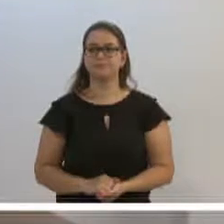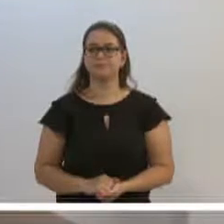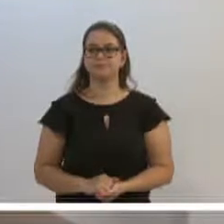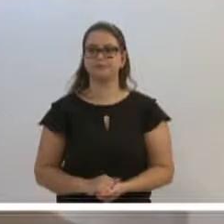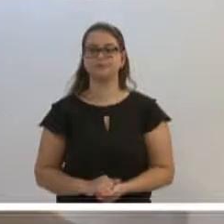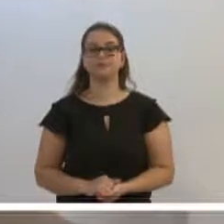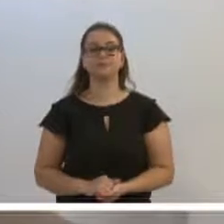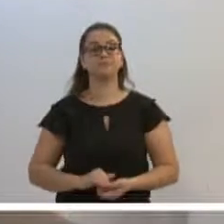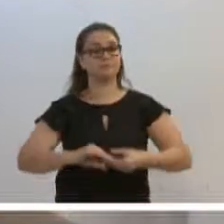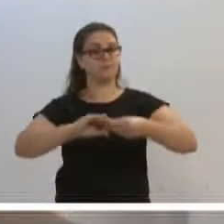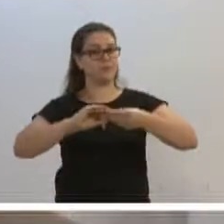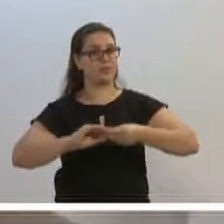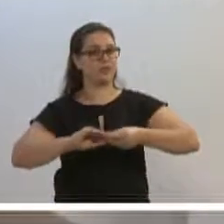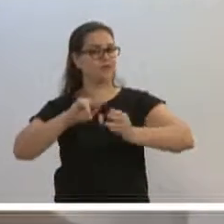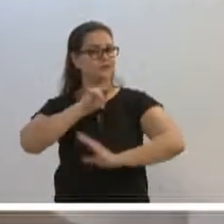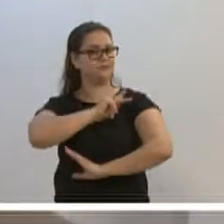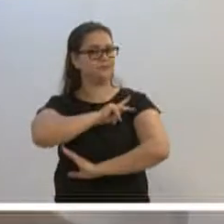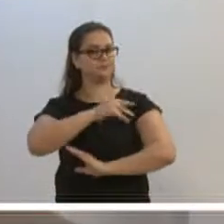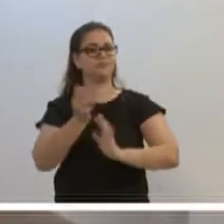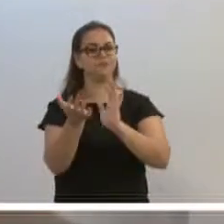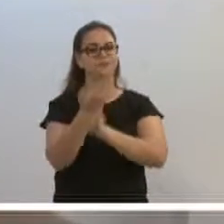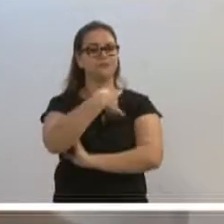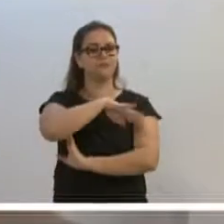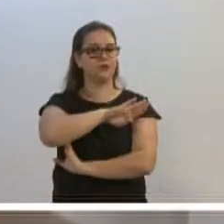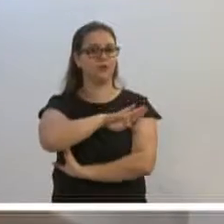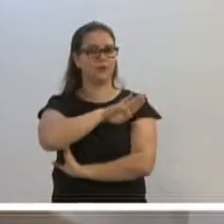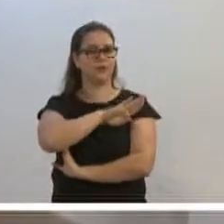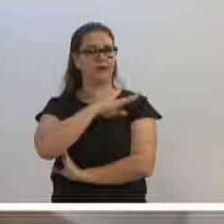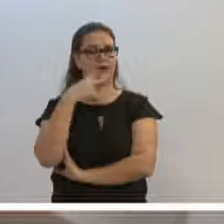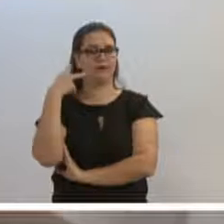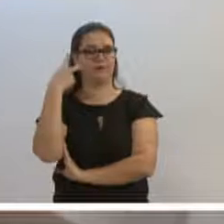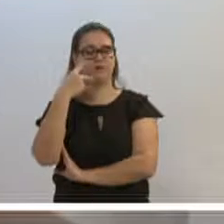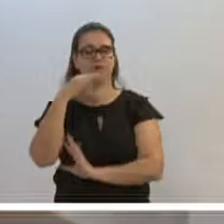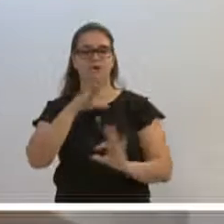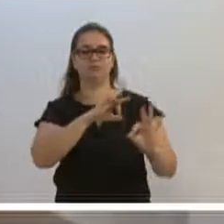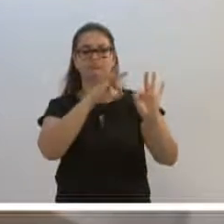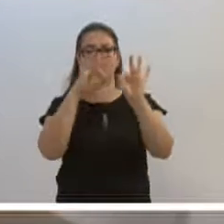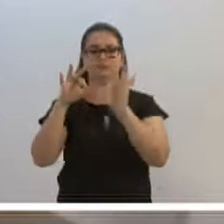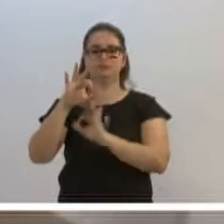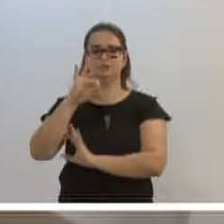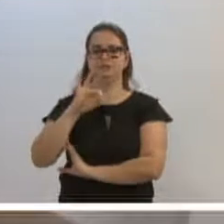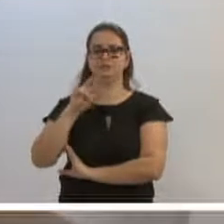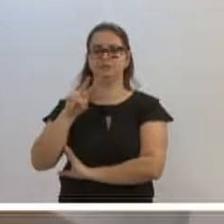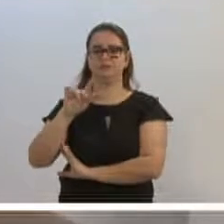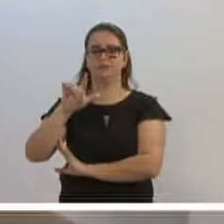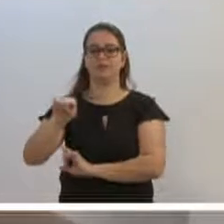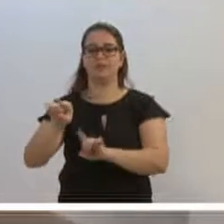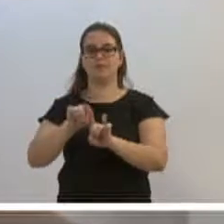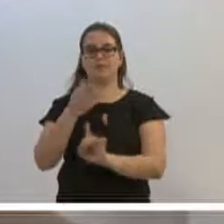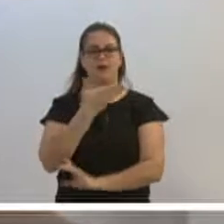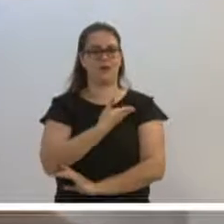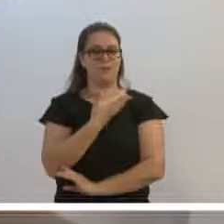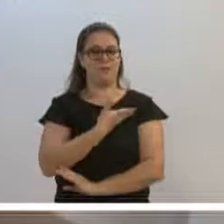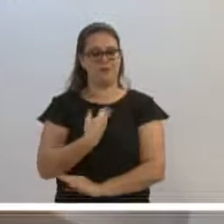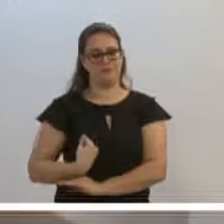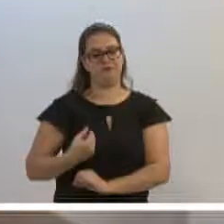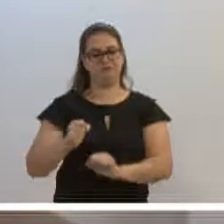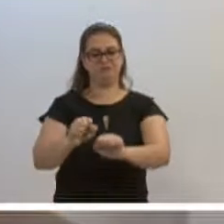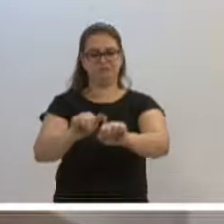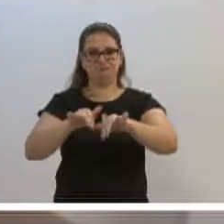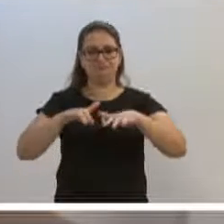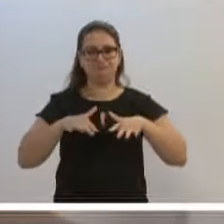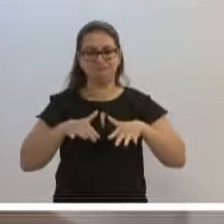Quero cumprimentar o presidente, colegas vereadores, quem nos assiste pela TVL, aos nossos amigos que aqui estão também na plenária.